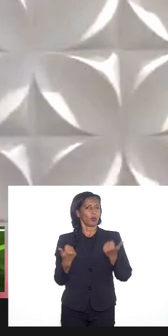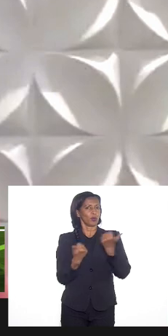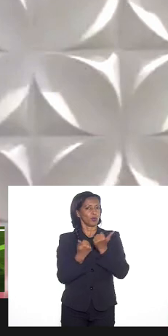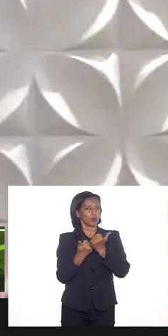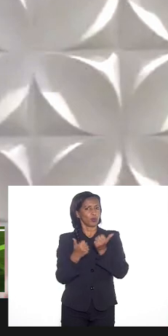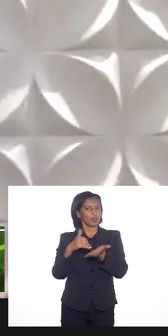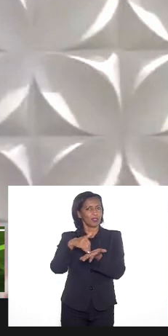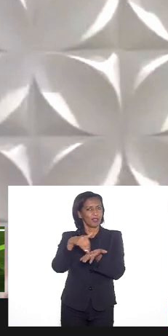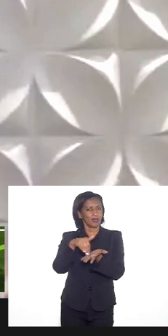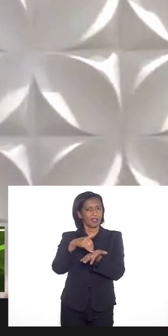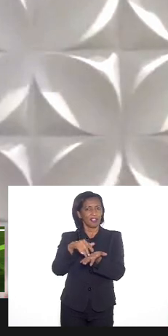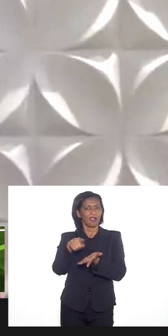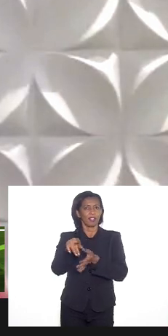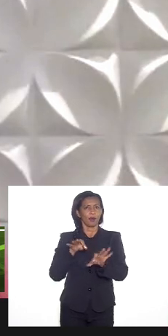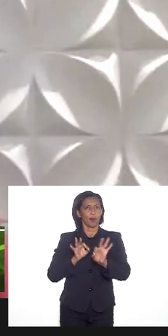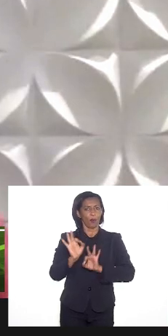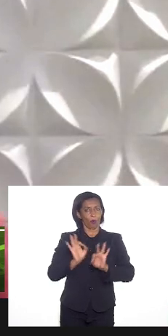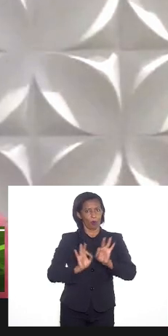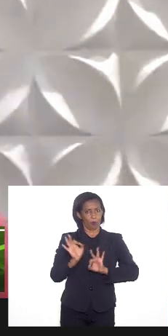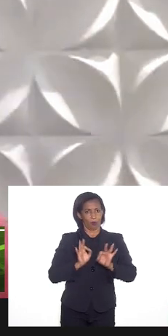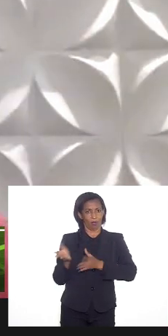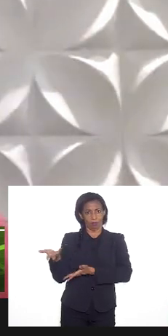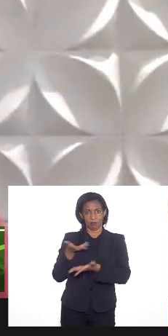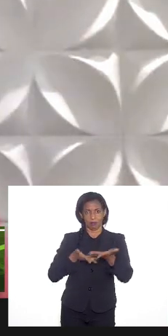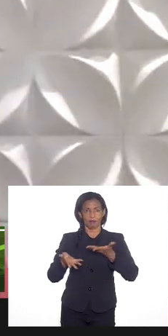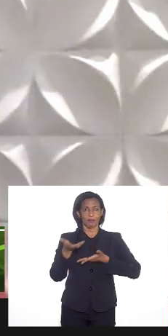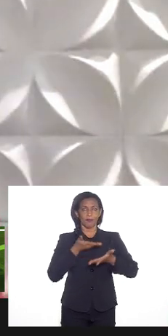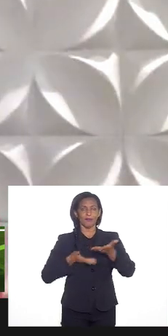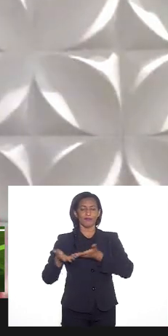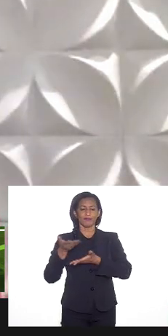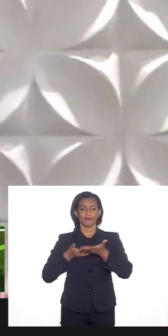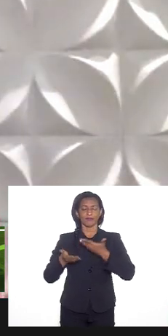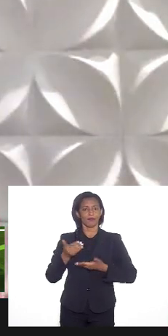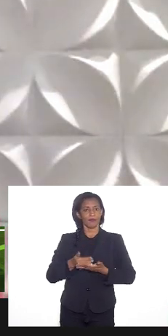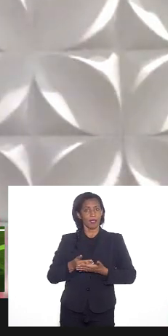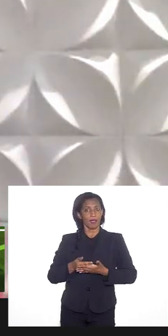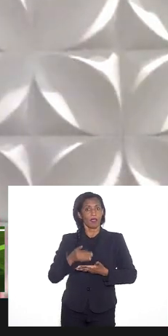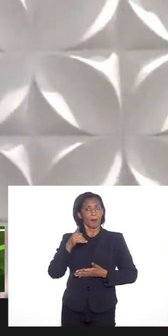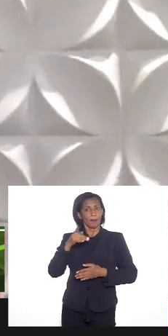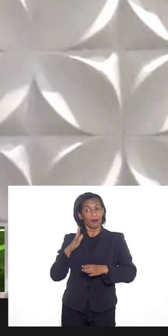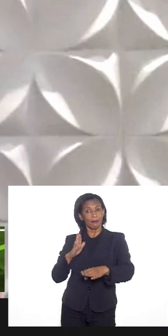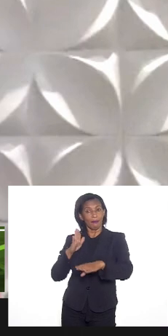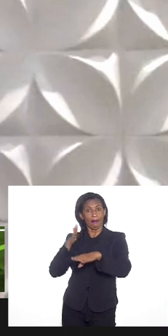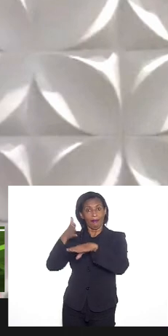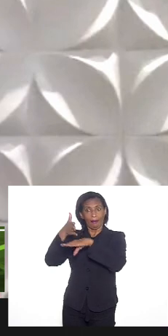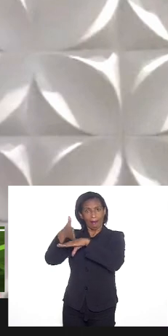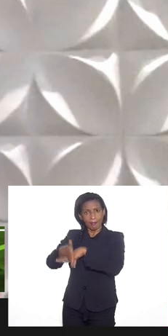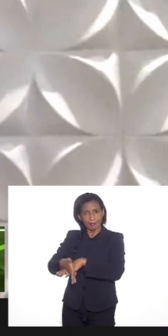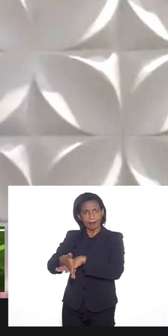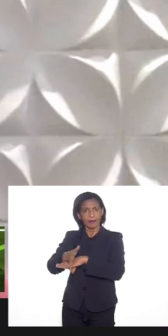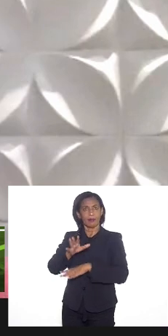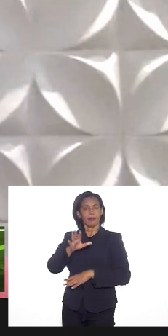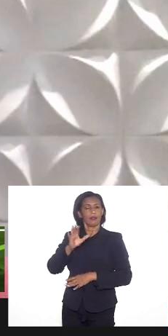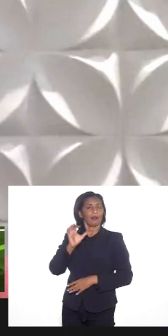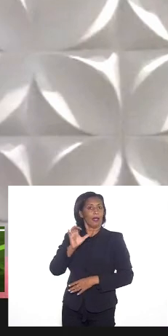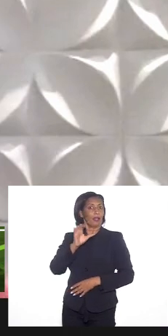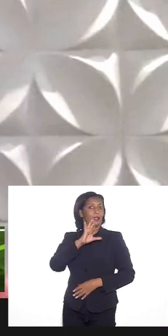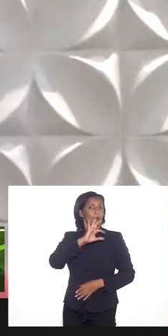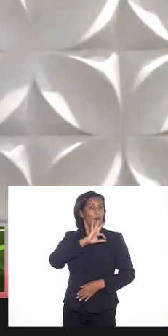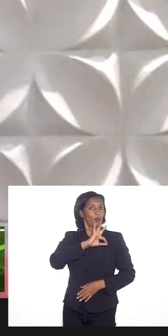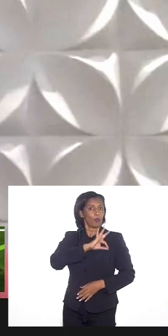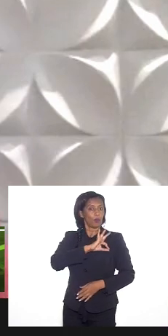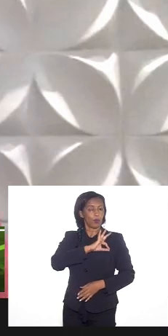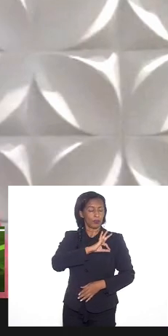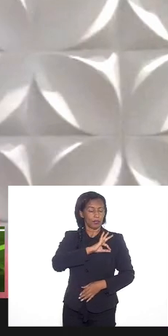subsecretaria que é de planejamento e integração para que entre no radar da polícia civil é uma sugestão